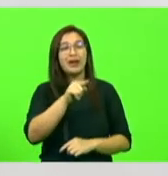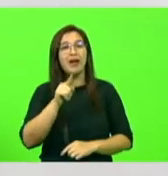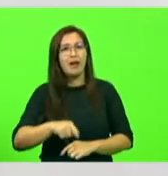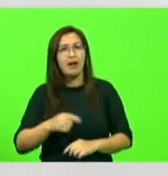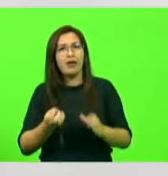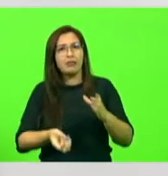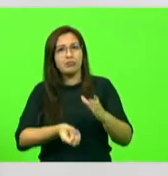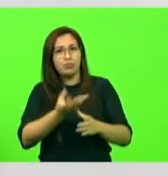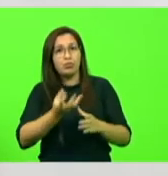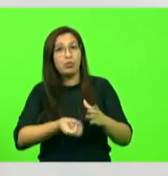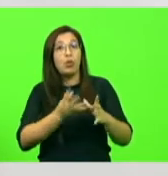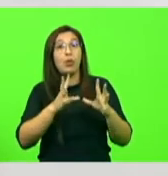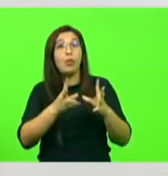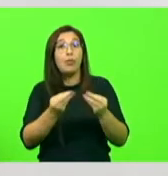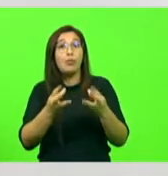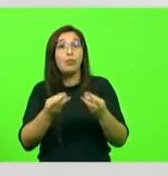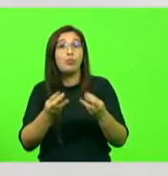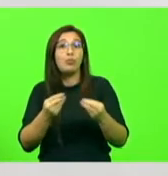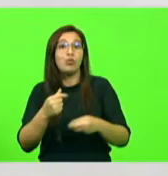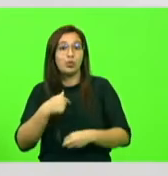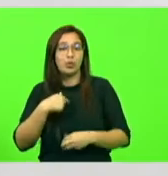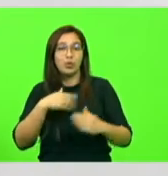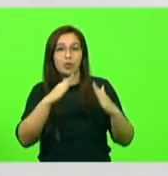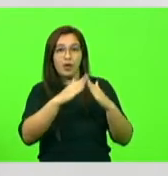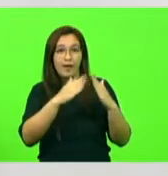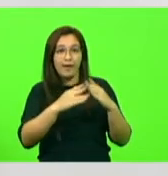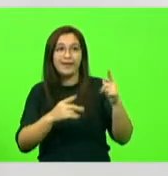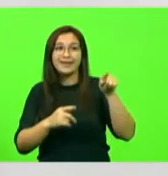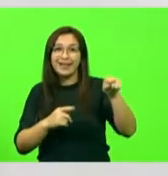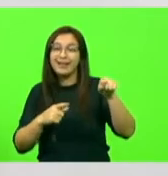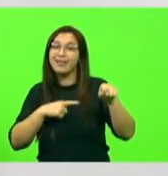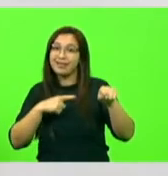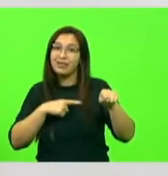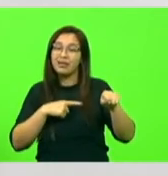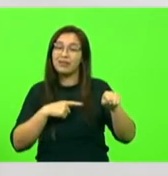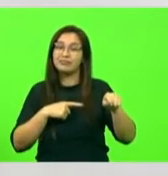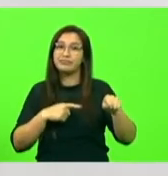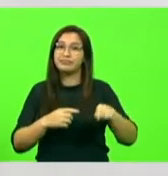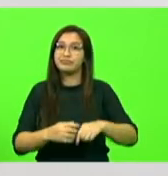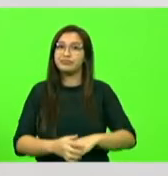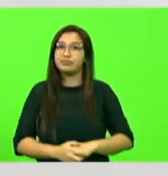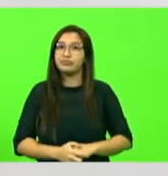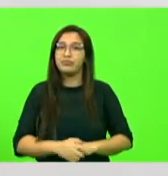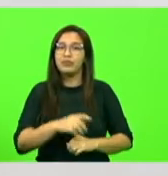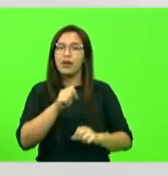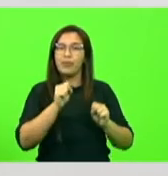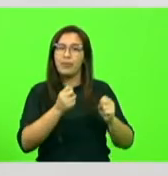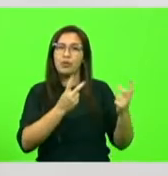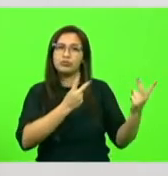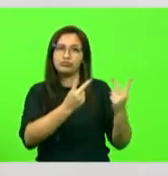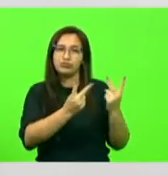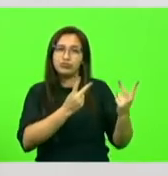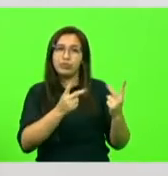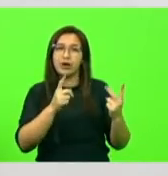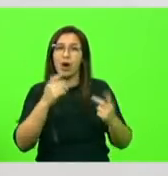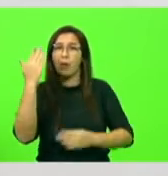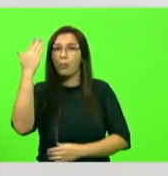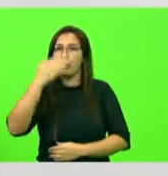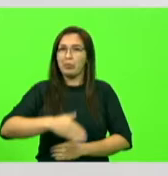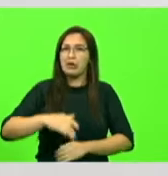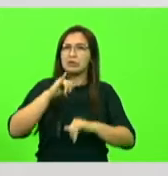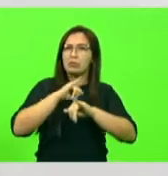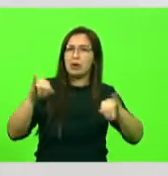aí, tenho empreendimento aí nesse bairro, bairro Bater, onde que está pretendendo se duplicar. Esta promessa de duplicação